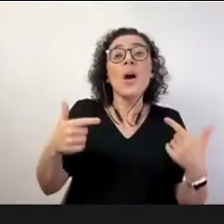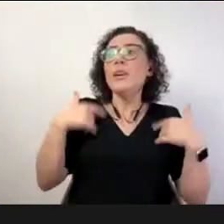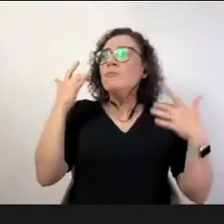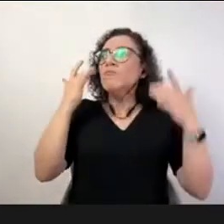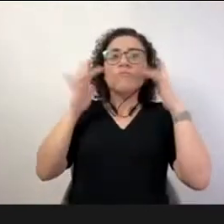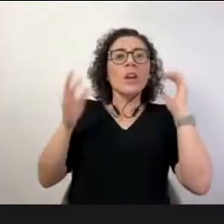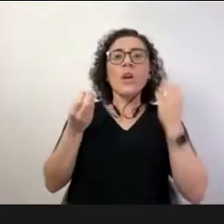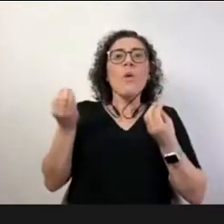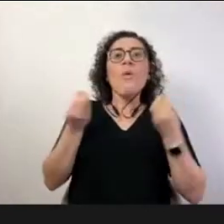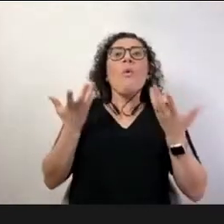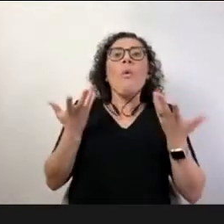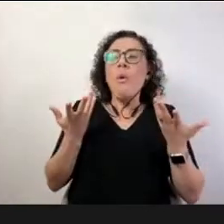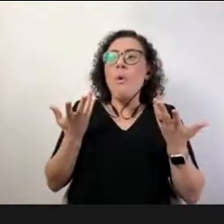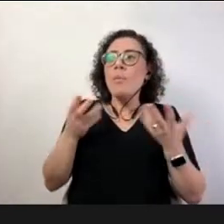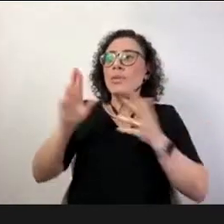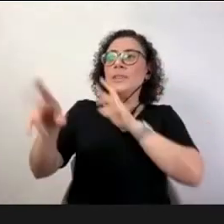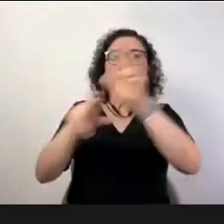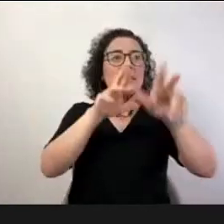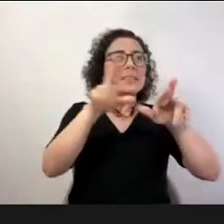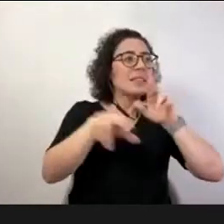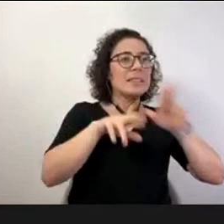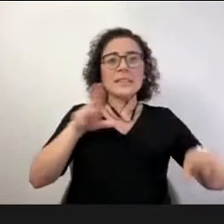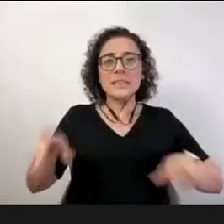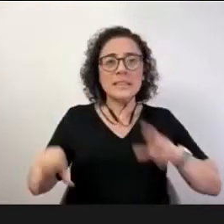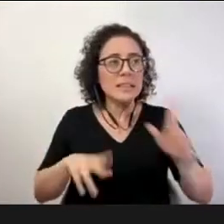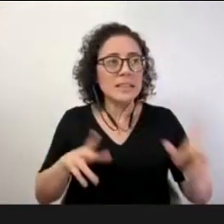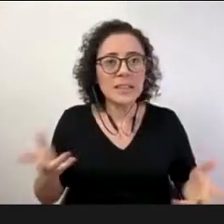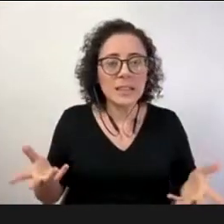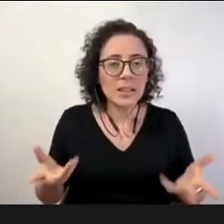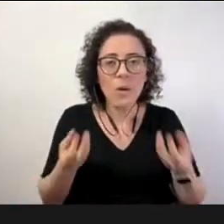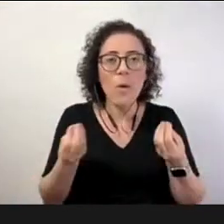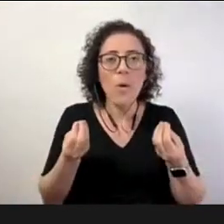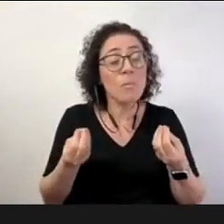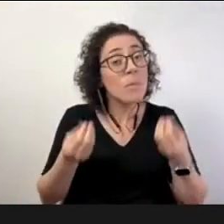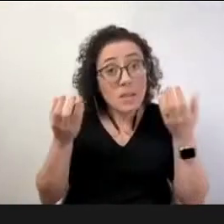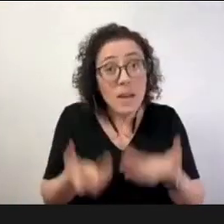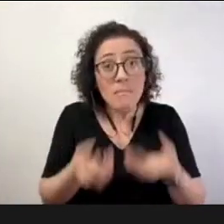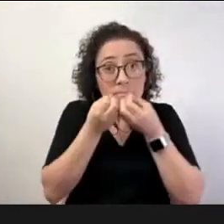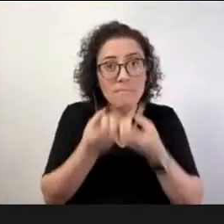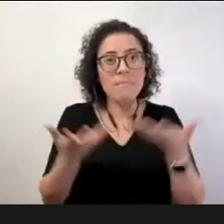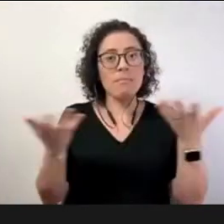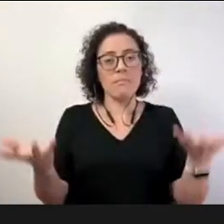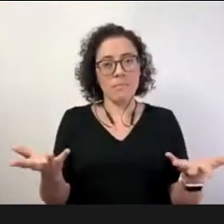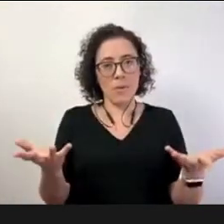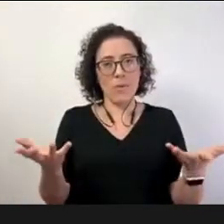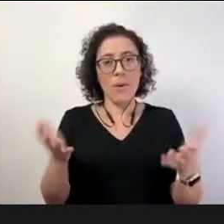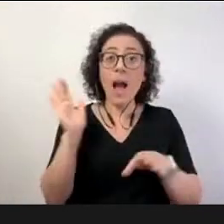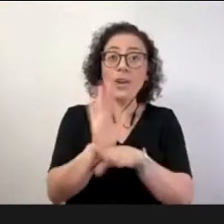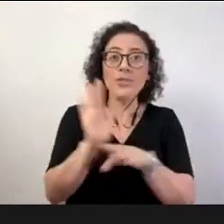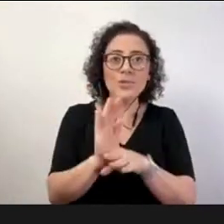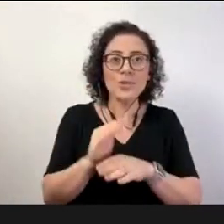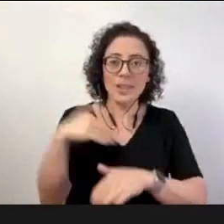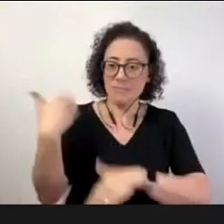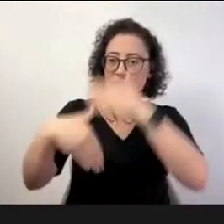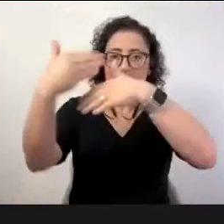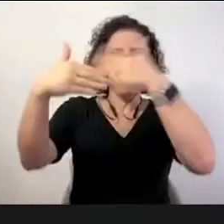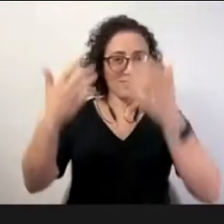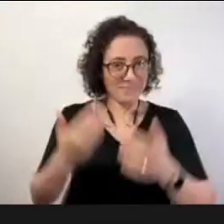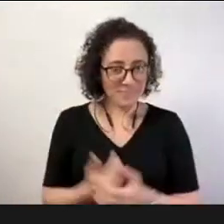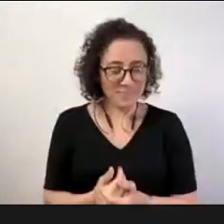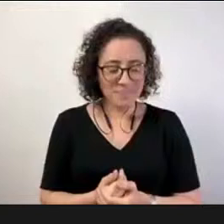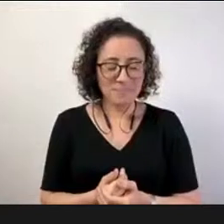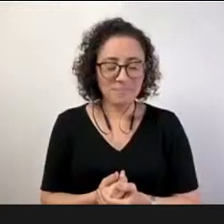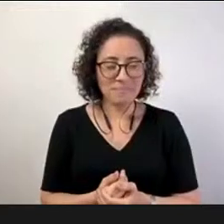é uma solução é um recurso é qualquer coisa que nos ajuda a ir mais longe portanto o segundo desafio seria este